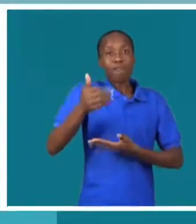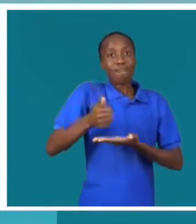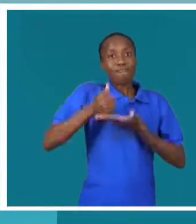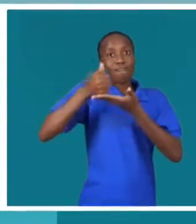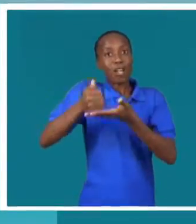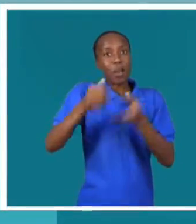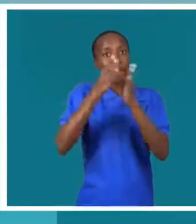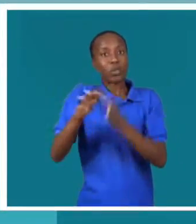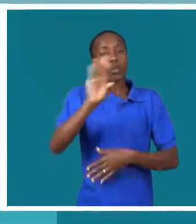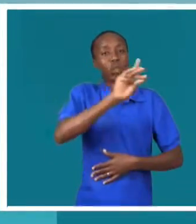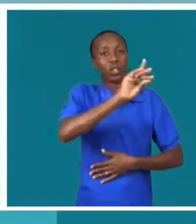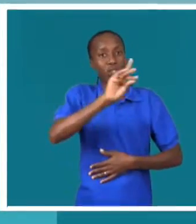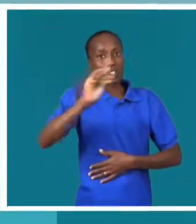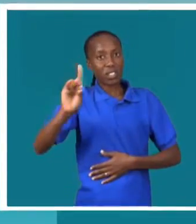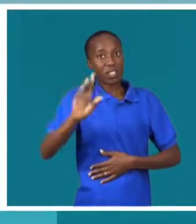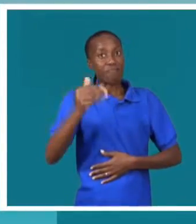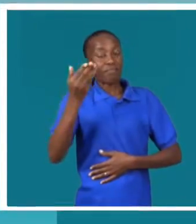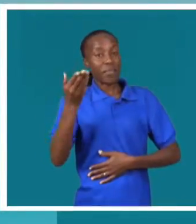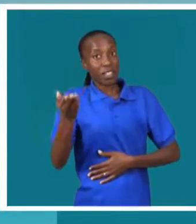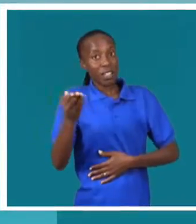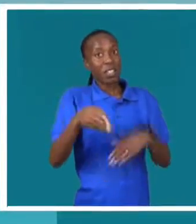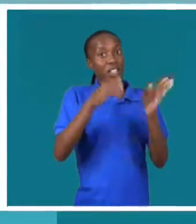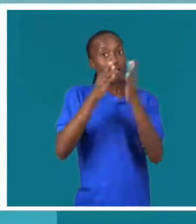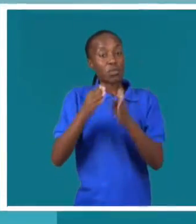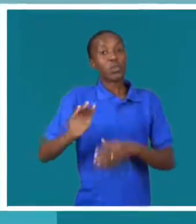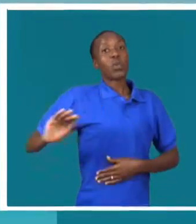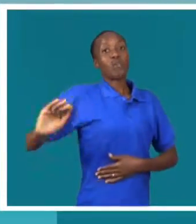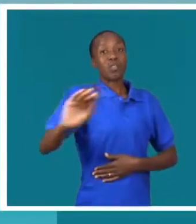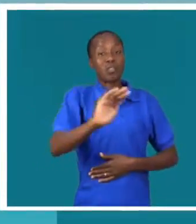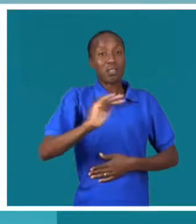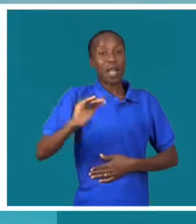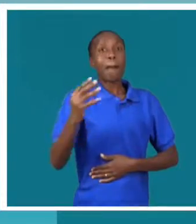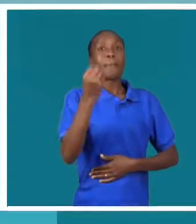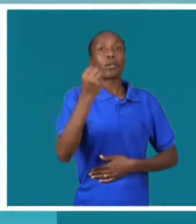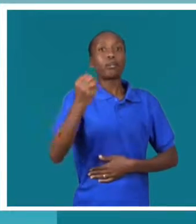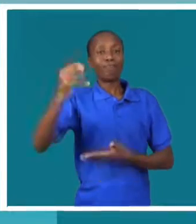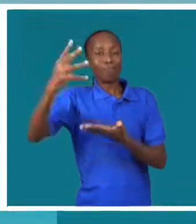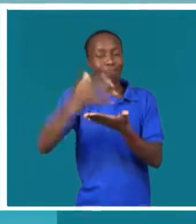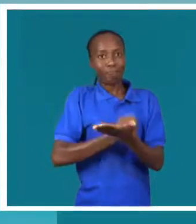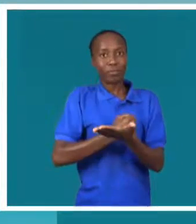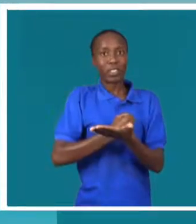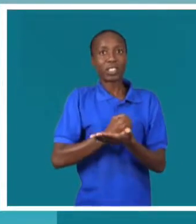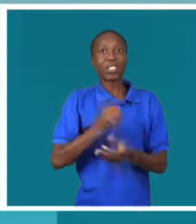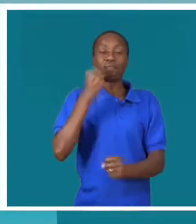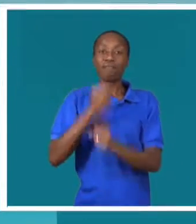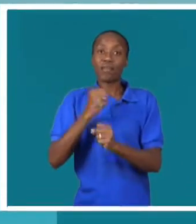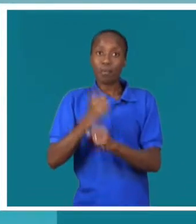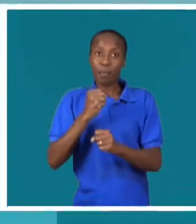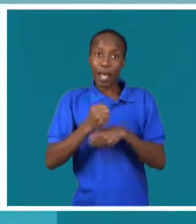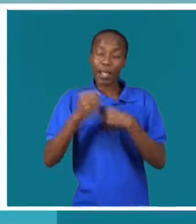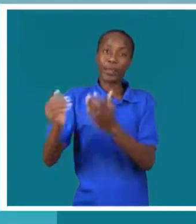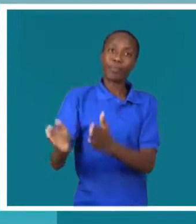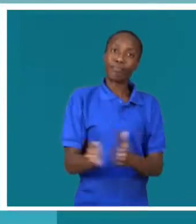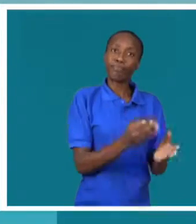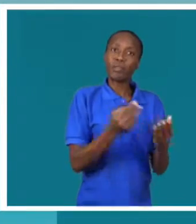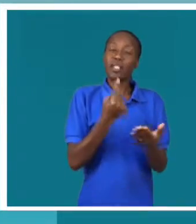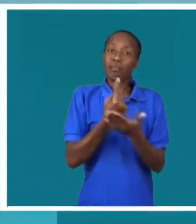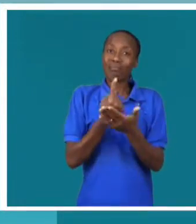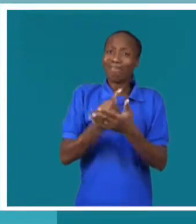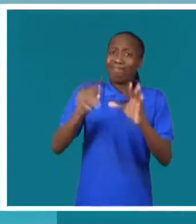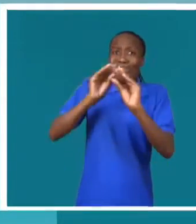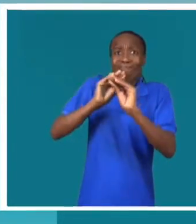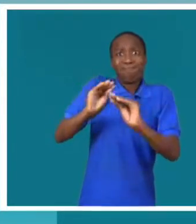de pessoas com deficiência, que esta camada social consiga emprego. Formar a pessoa com